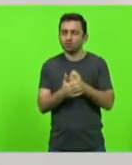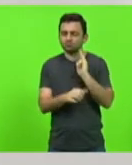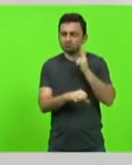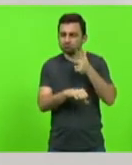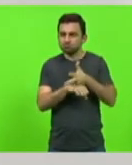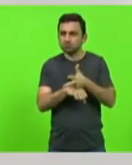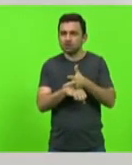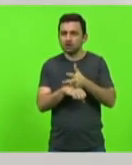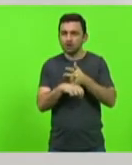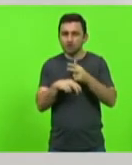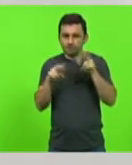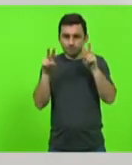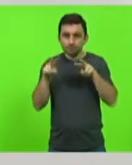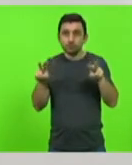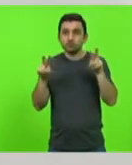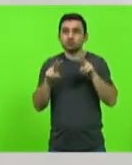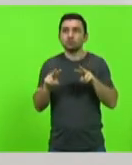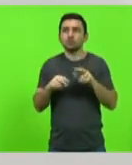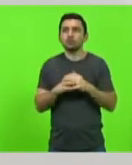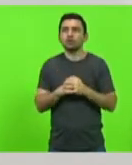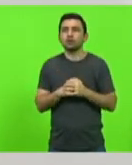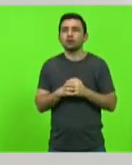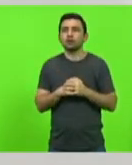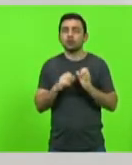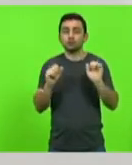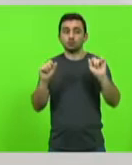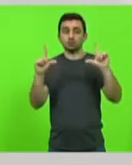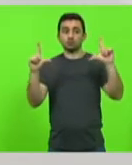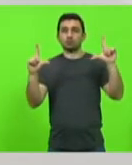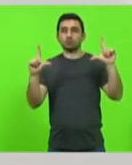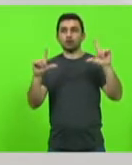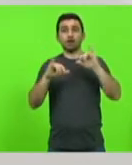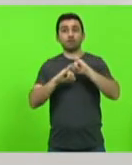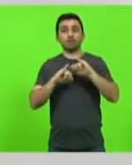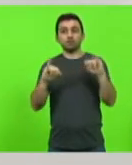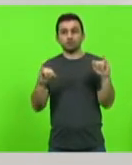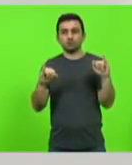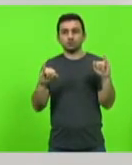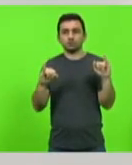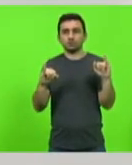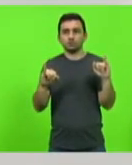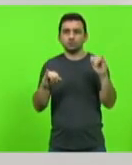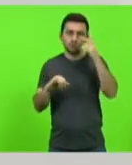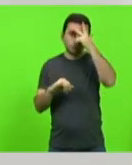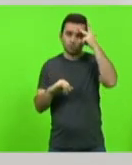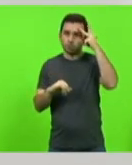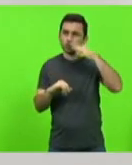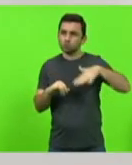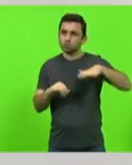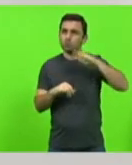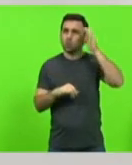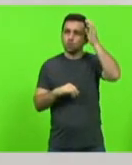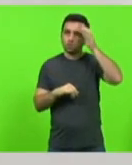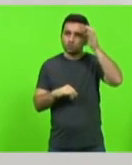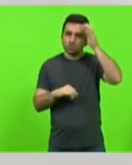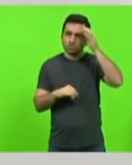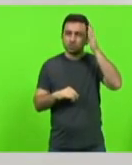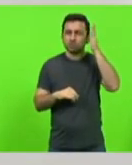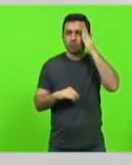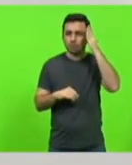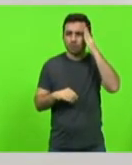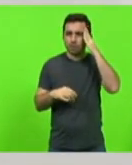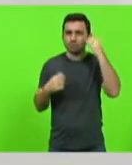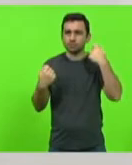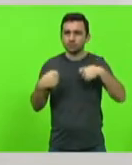visível com alerta forte para que as tivessem consciência de que precisam